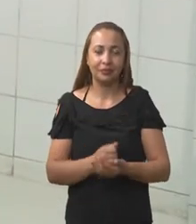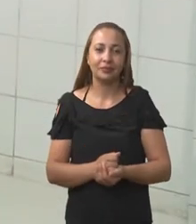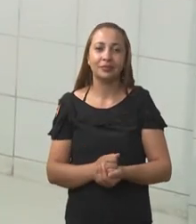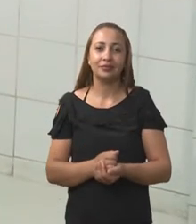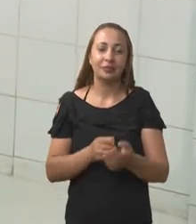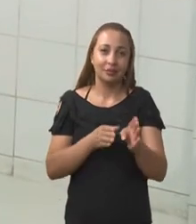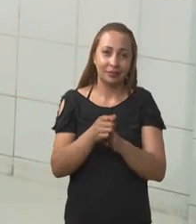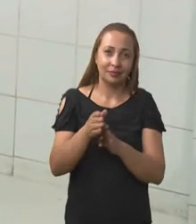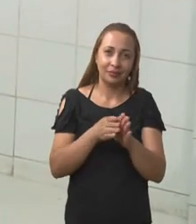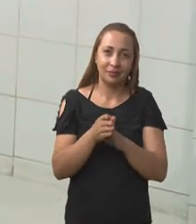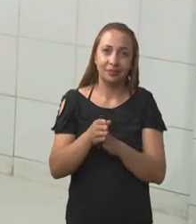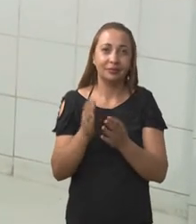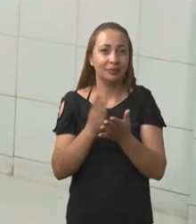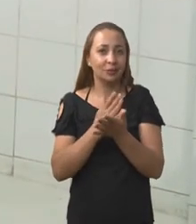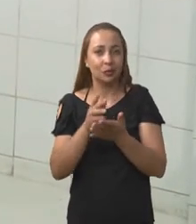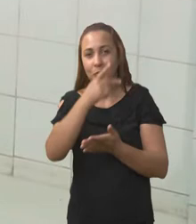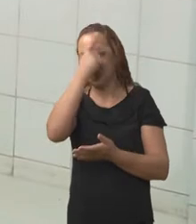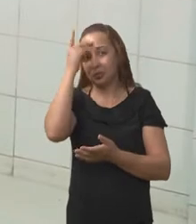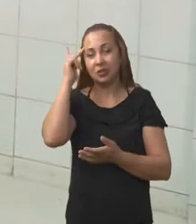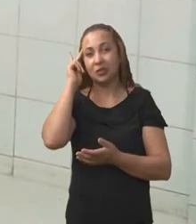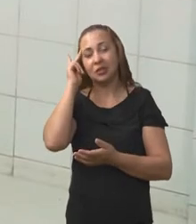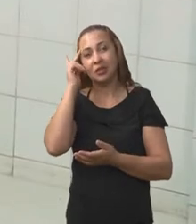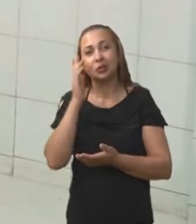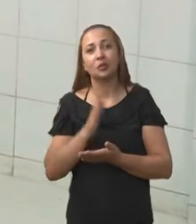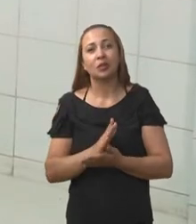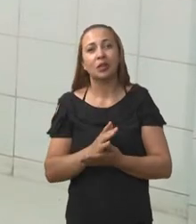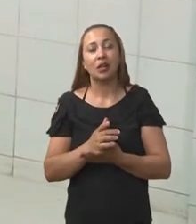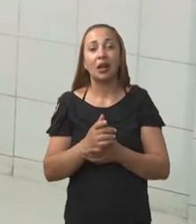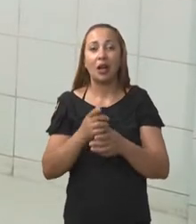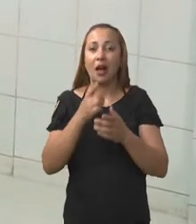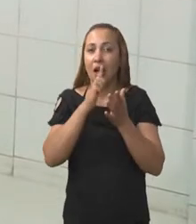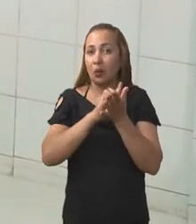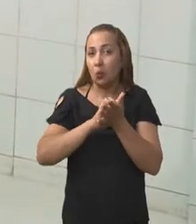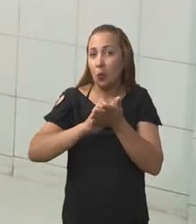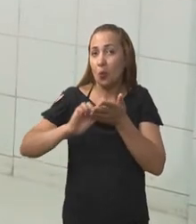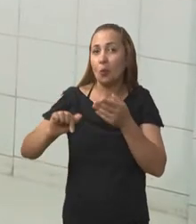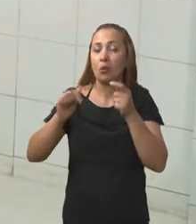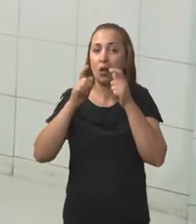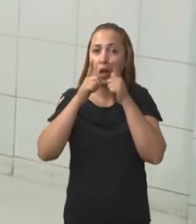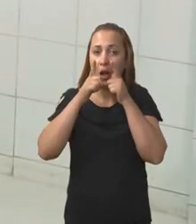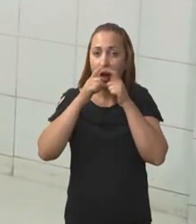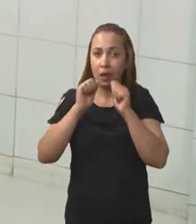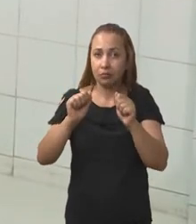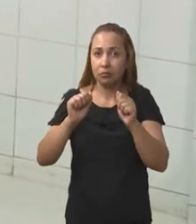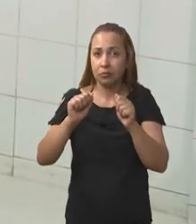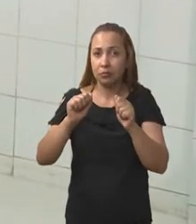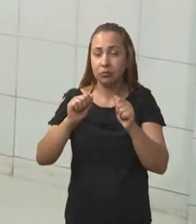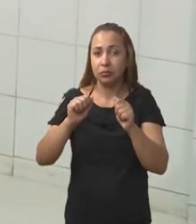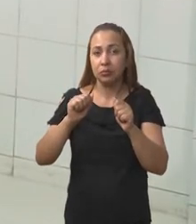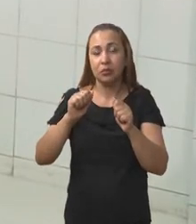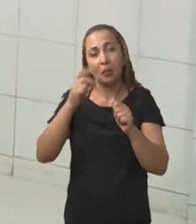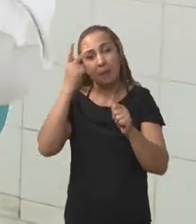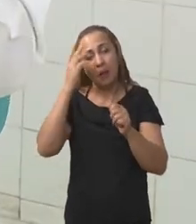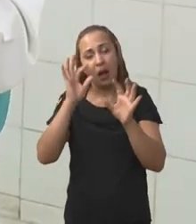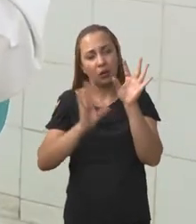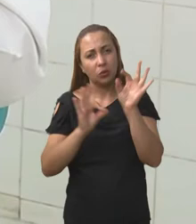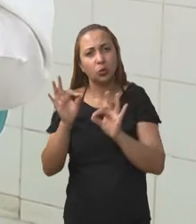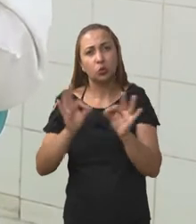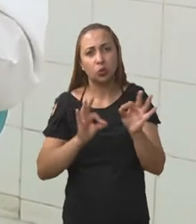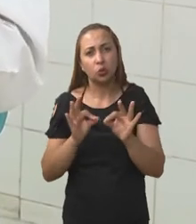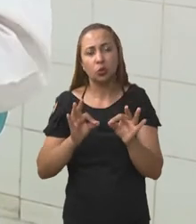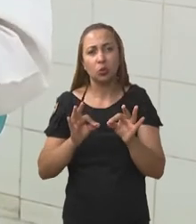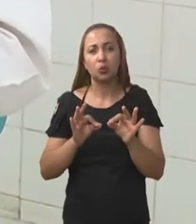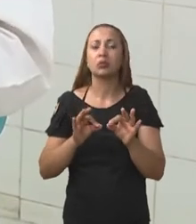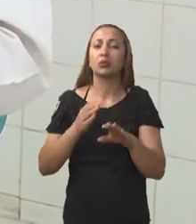Nós recomendamos em alguns pacientes a limpeza da língua para controle da halitose introral. A principal